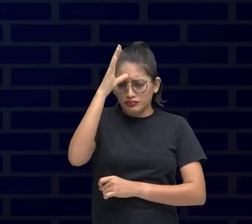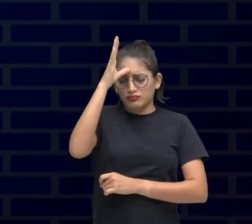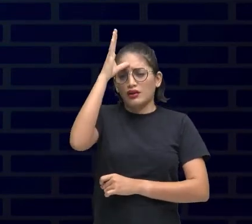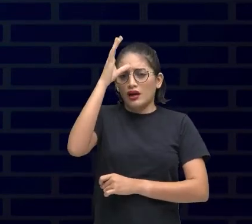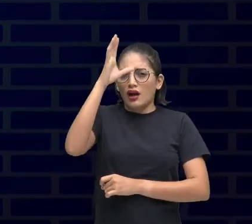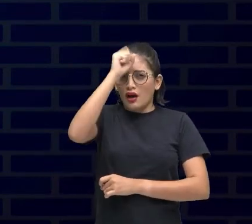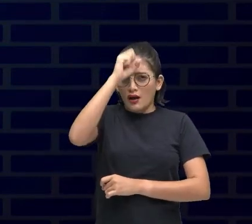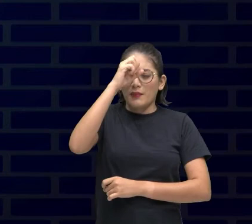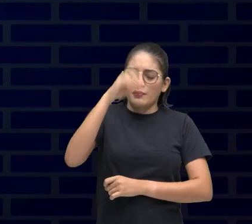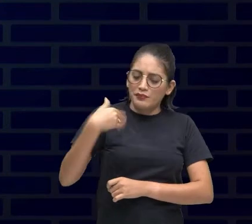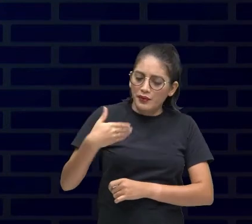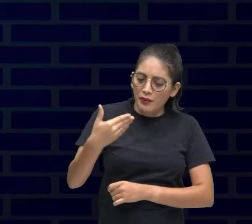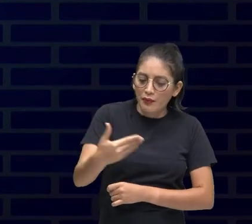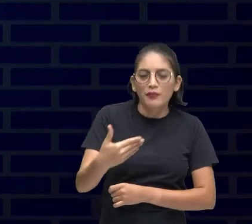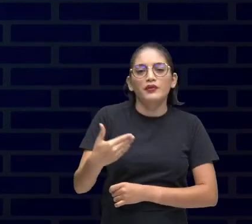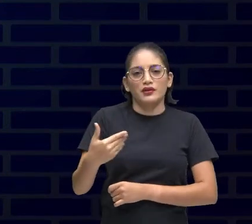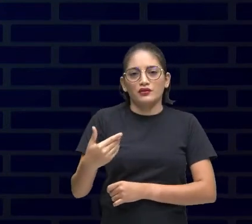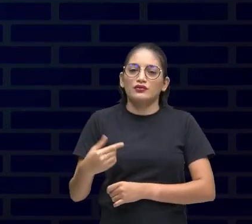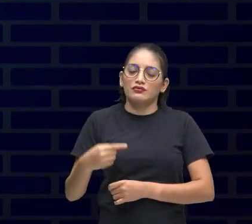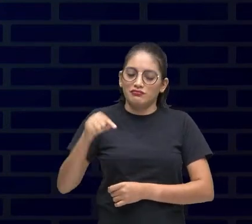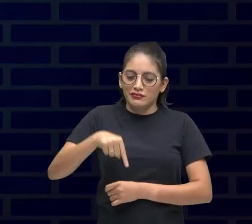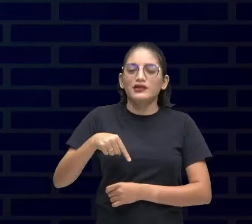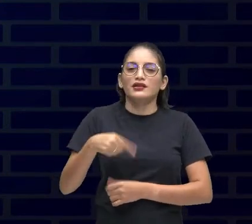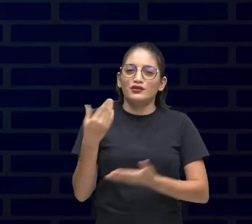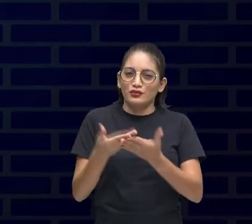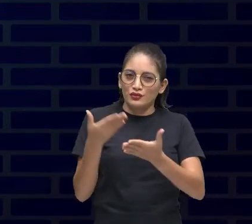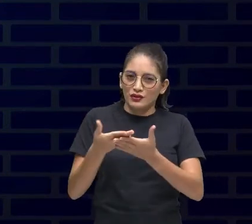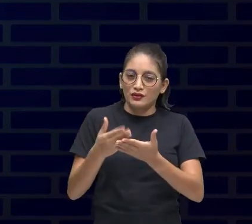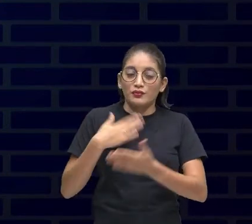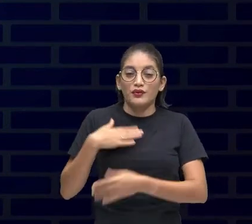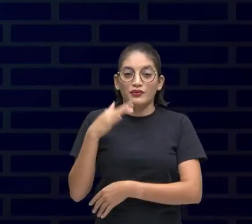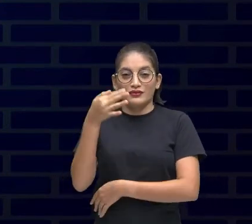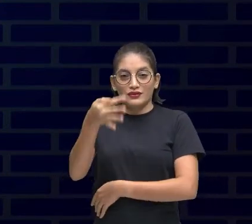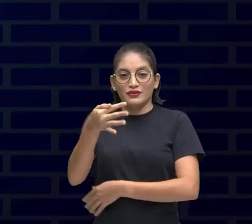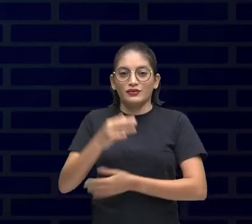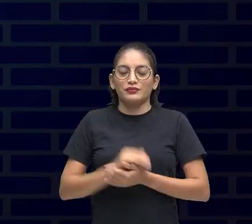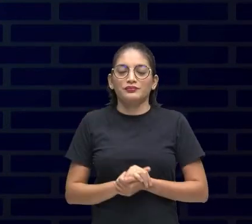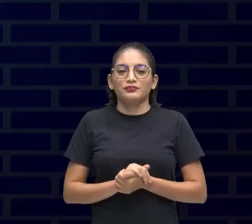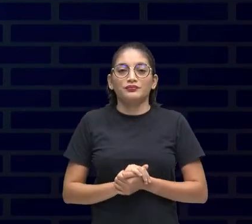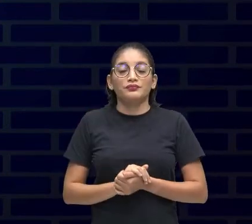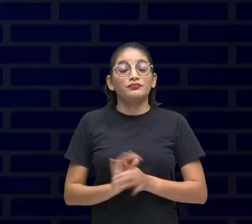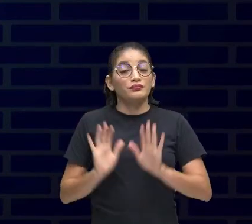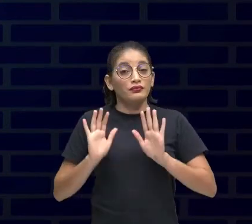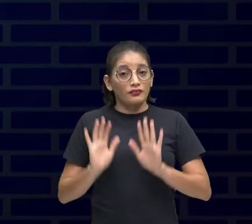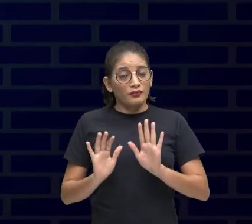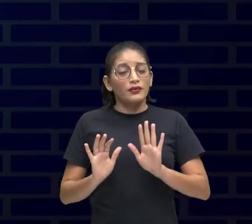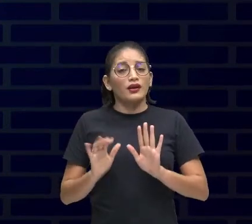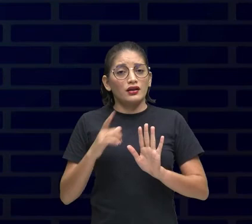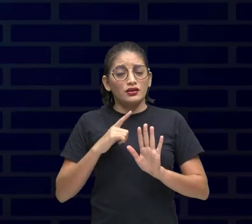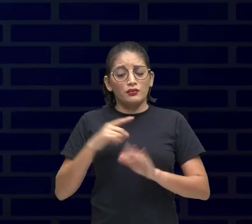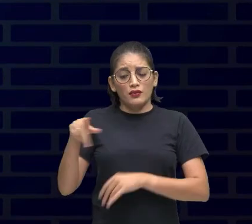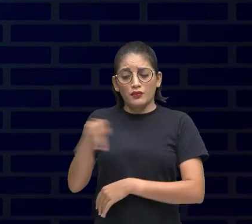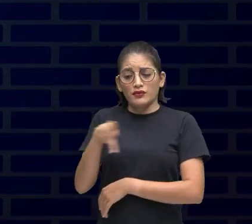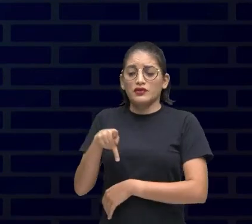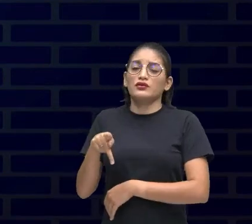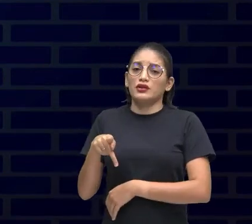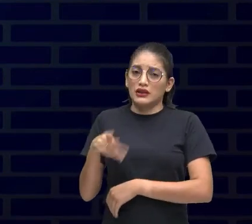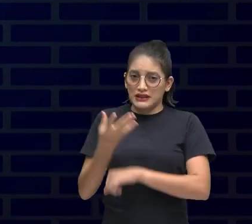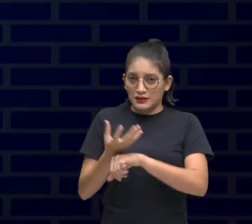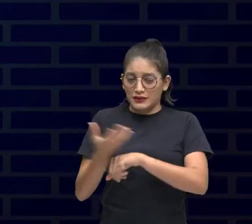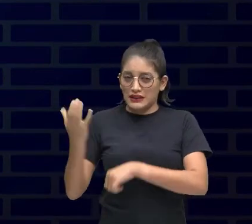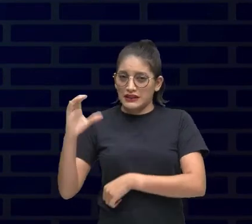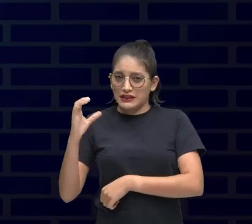adquiri ao longo do tempo que estive aqui Para o meu futuro Entretanto, eu tive uma professora de ciências